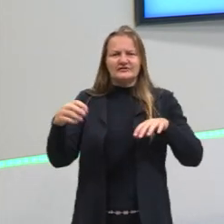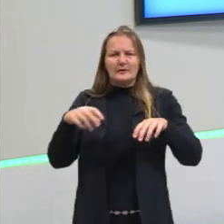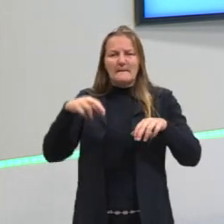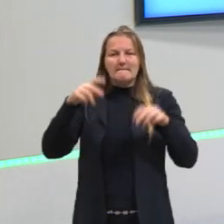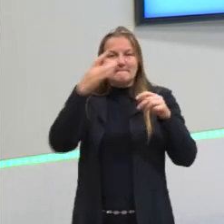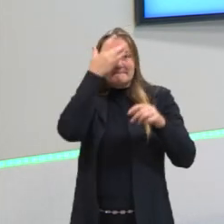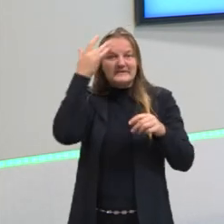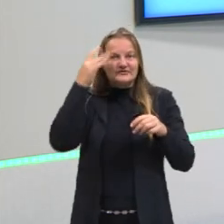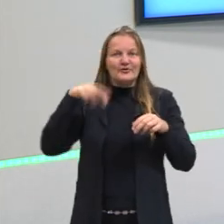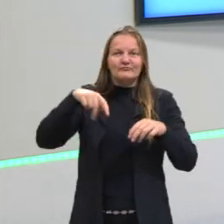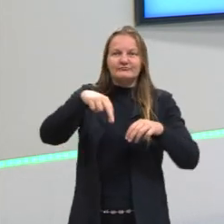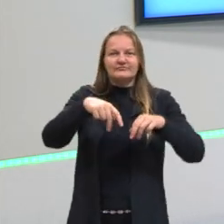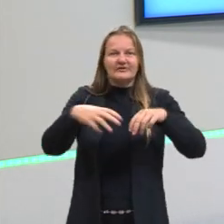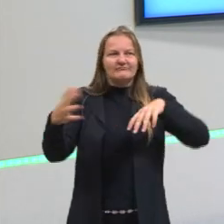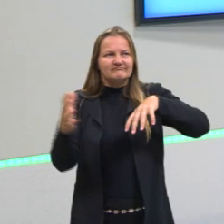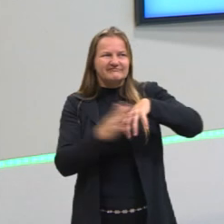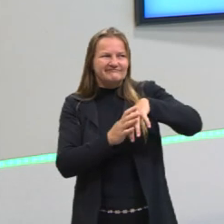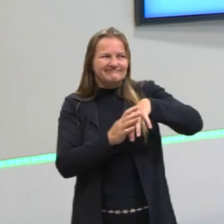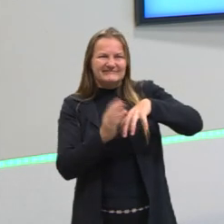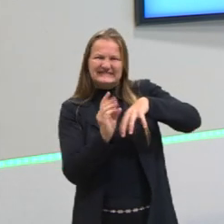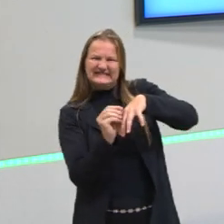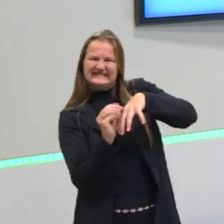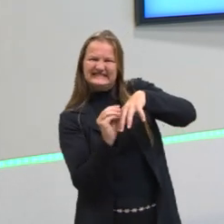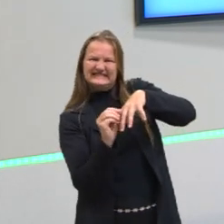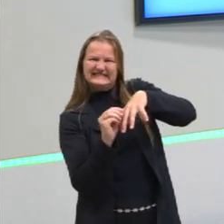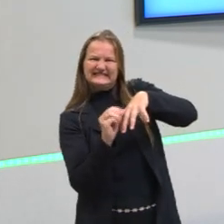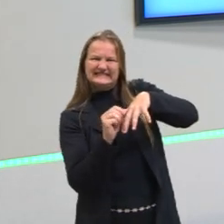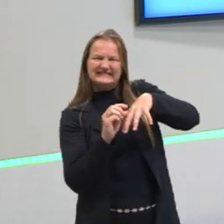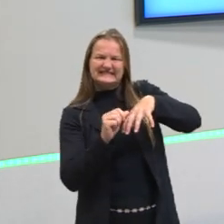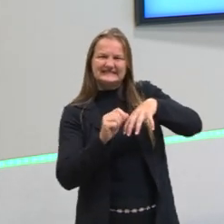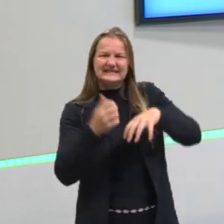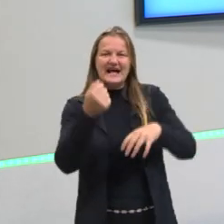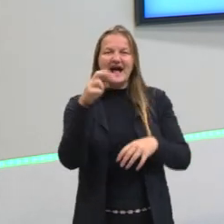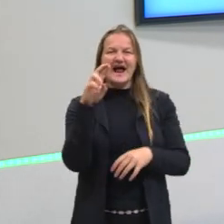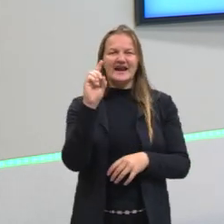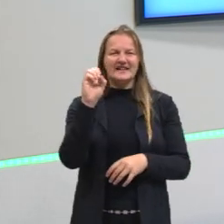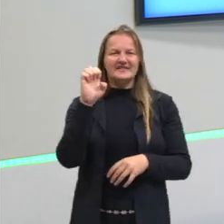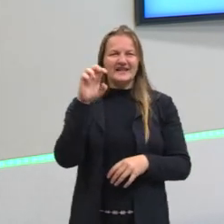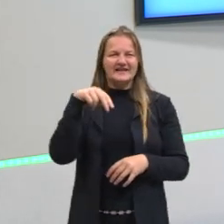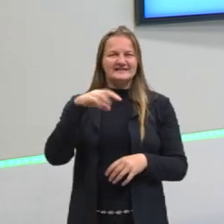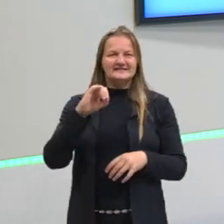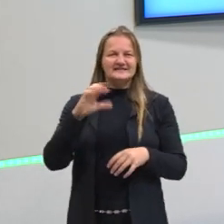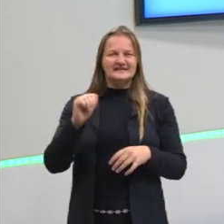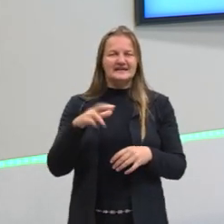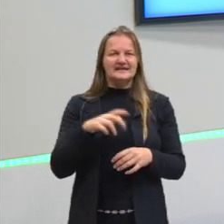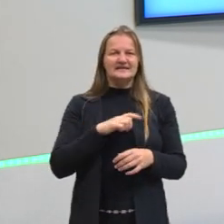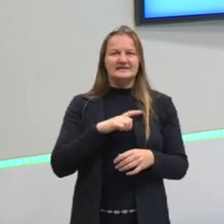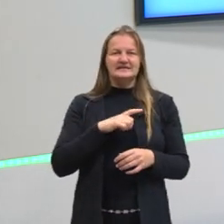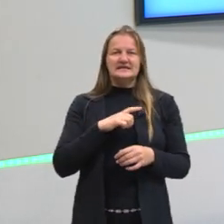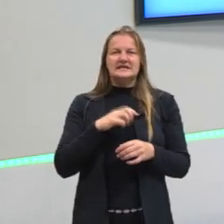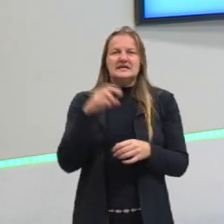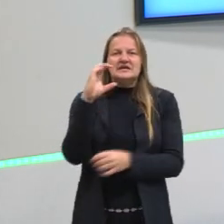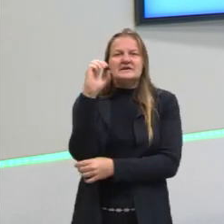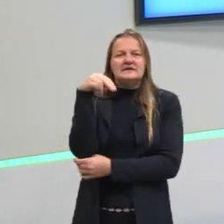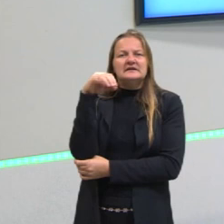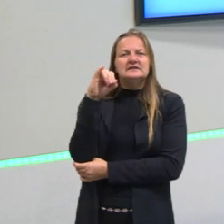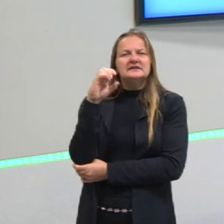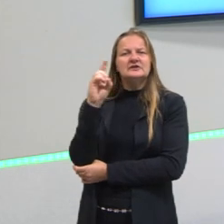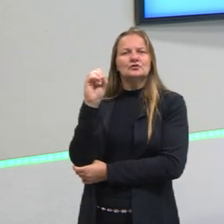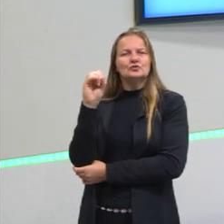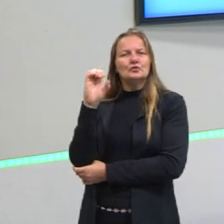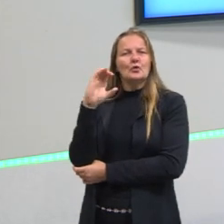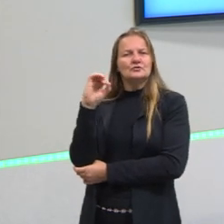o que dá essa sensação, né? São os quinidócitos, que também são característicos